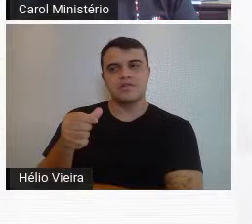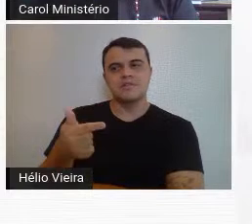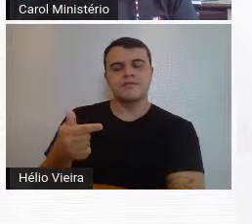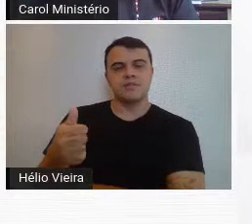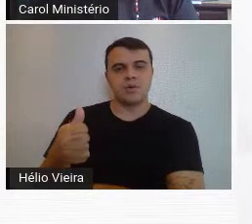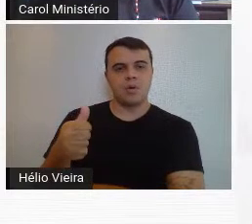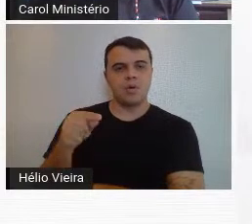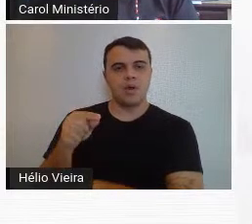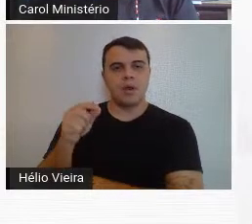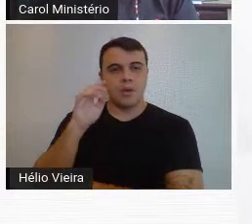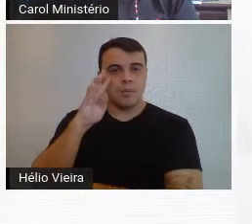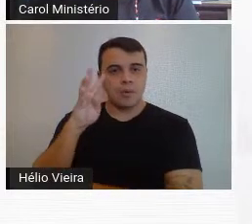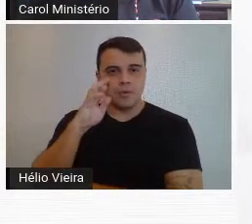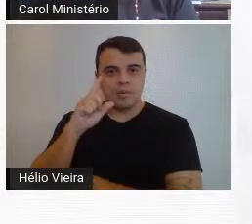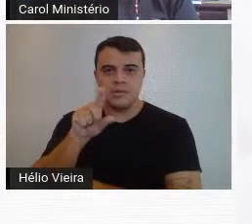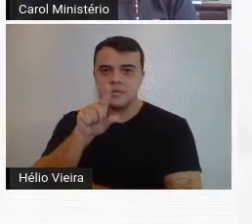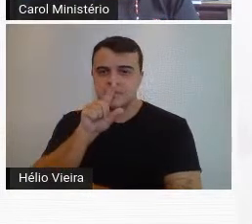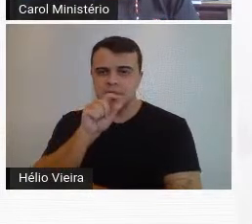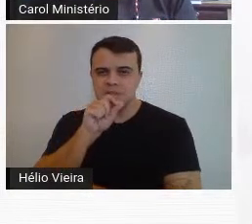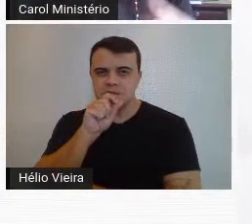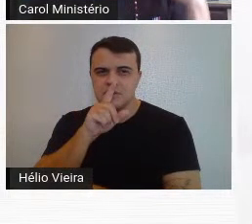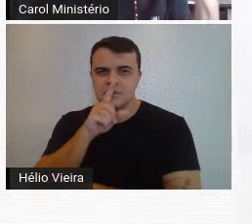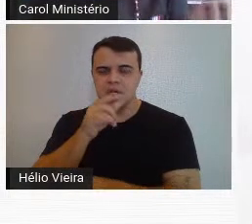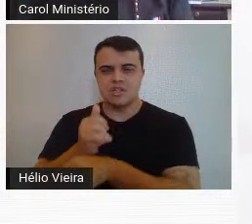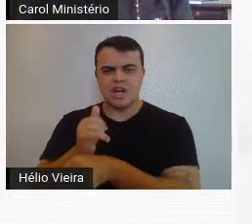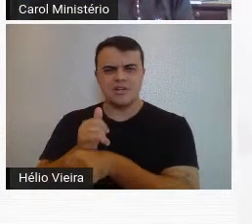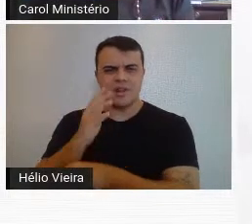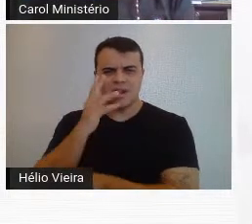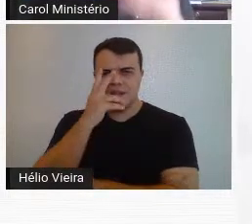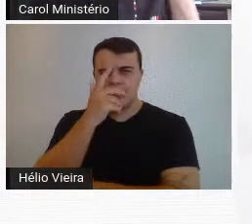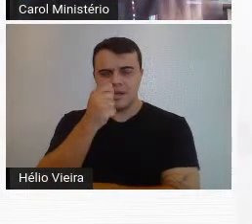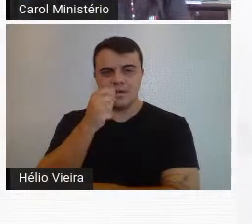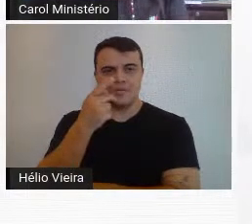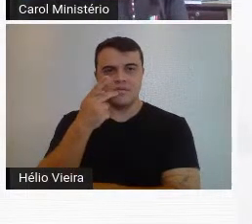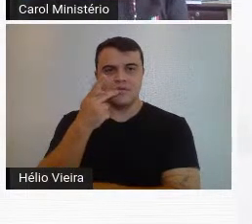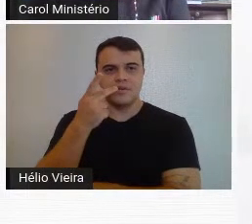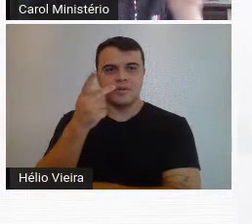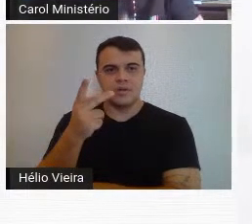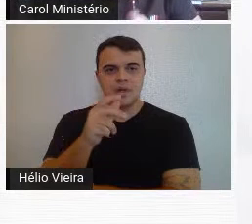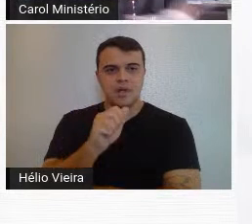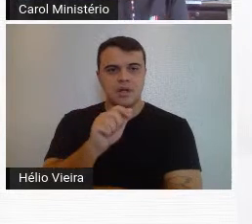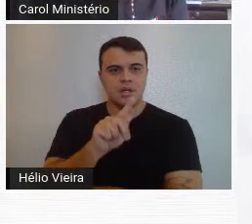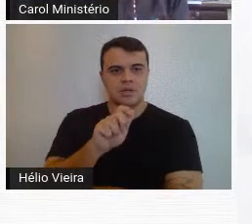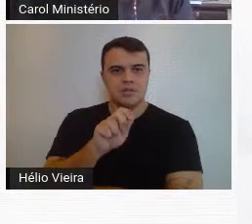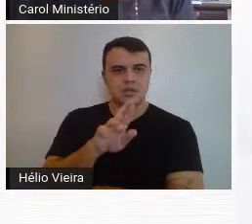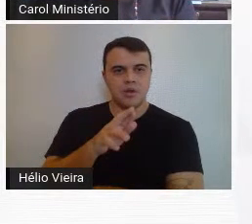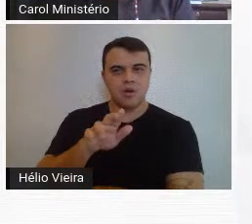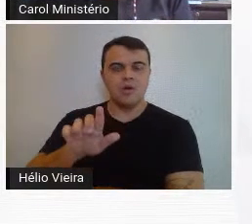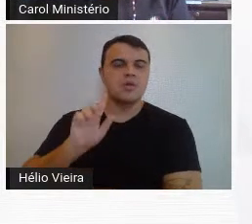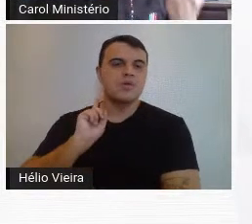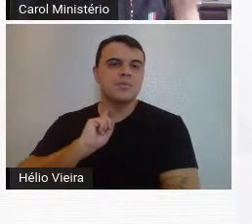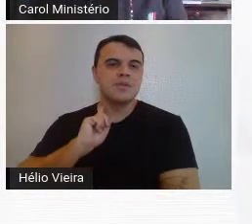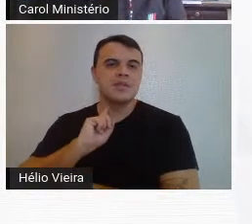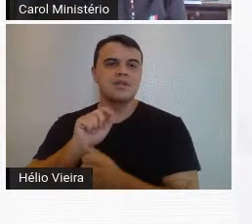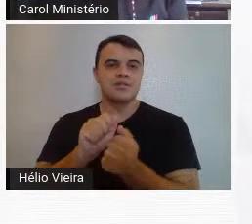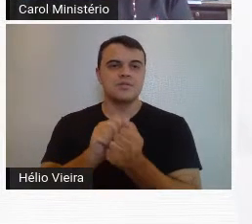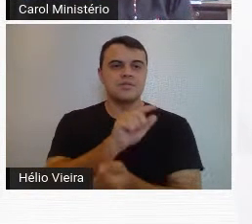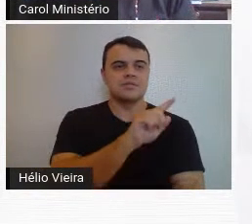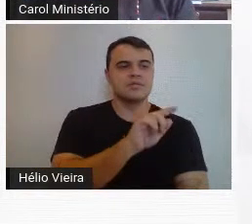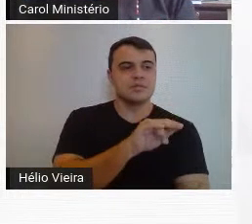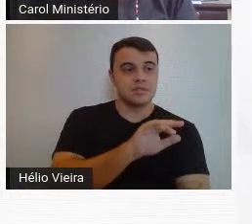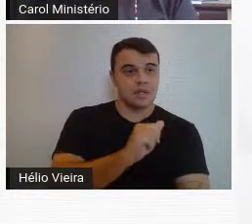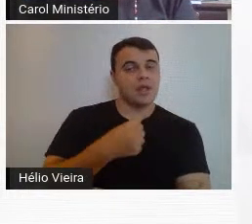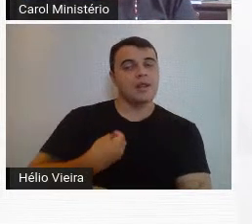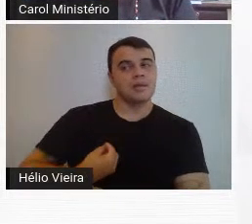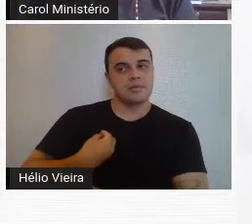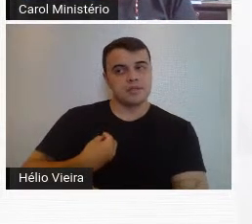o poema Os Pássaros de Aço, que é lindo, inclusive, que foi declamado, o Agenor Barbosa é o outro mineiro junto com a Zinaita, que participa